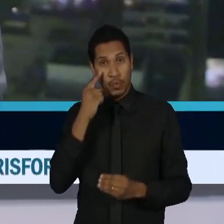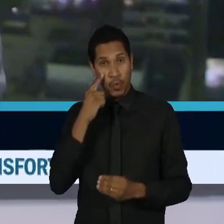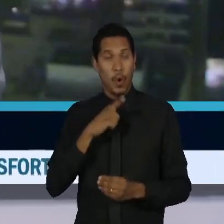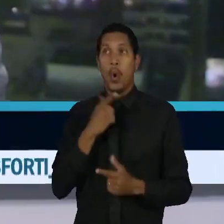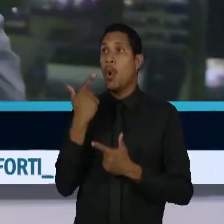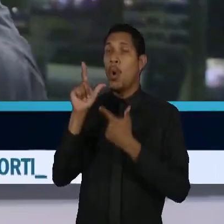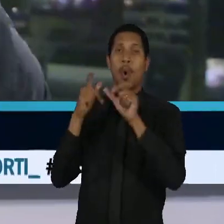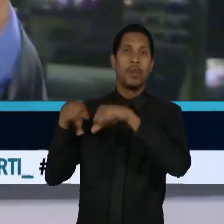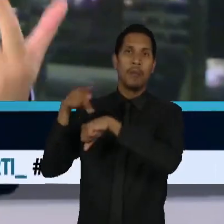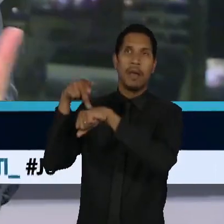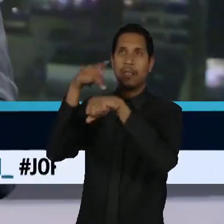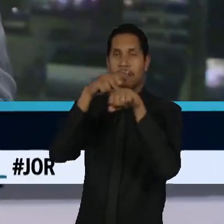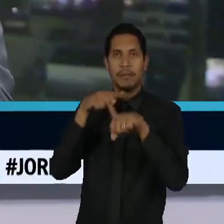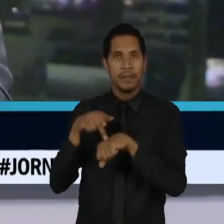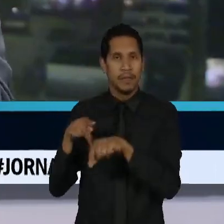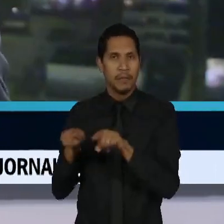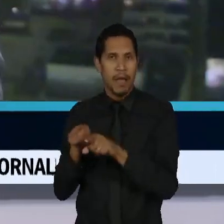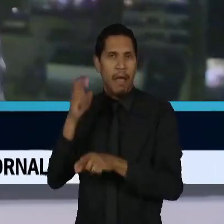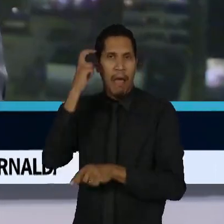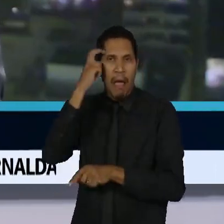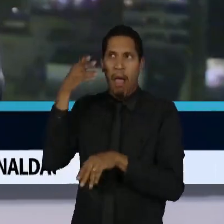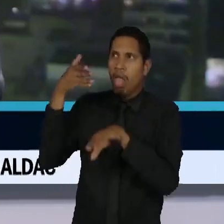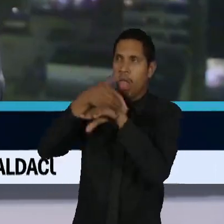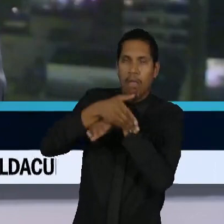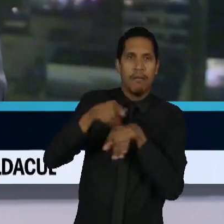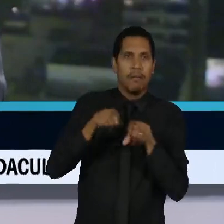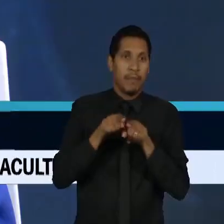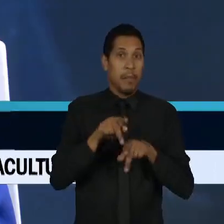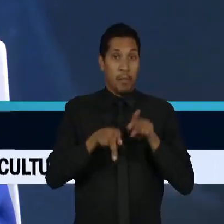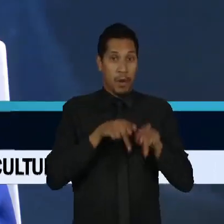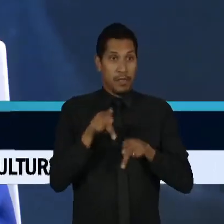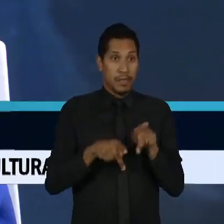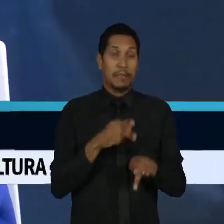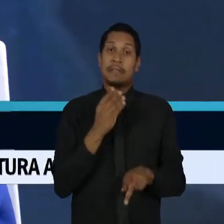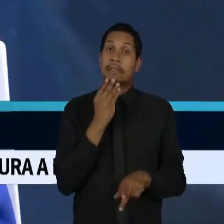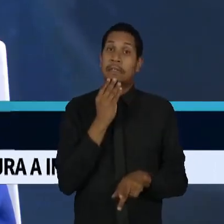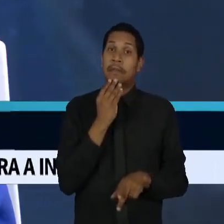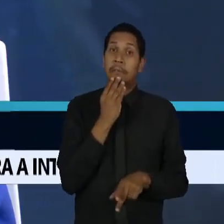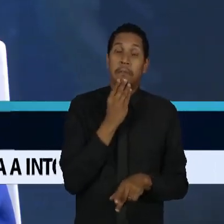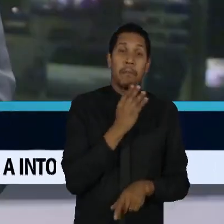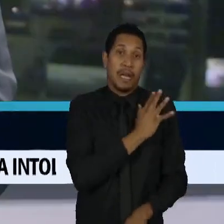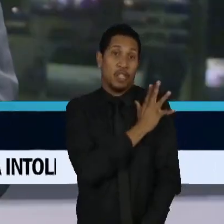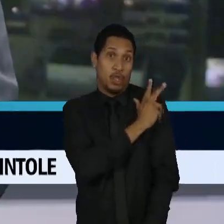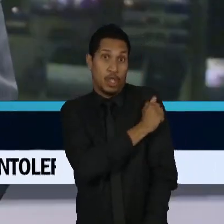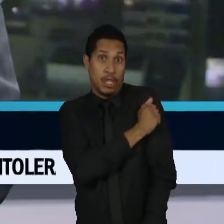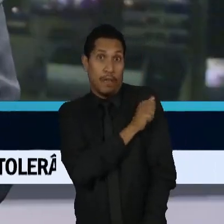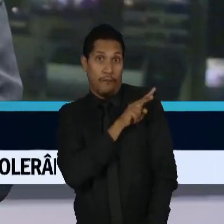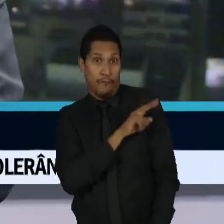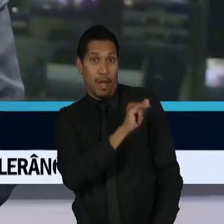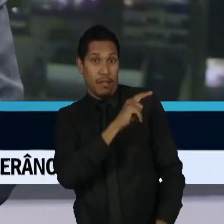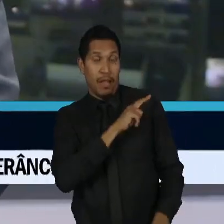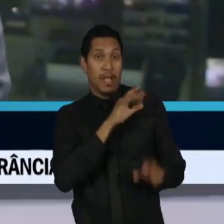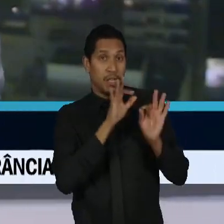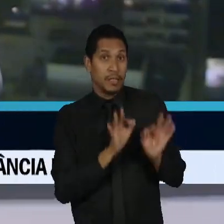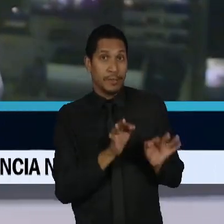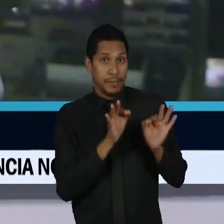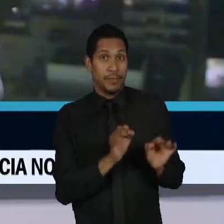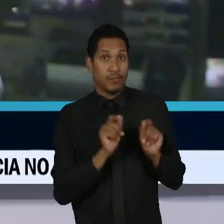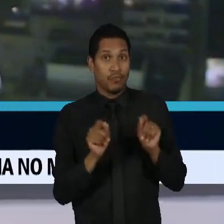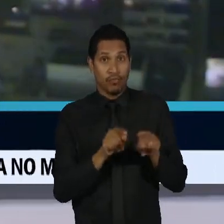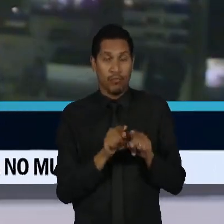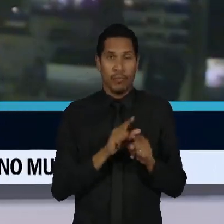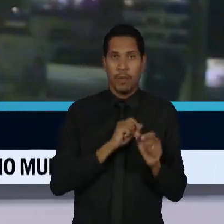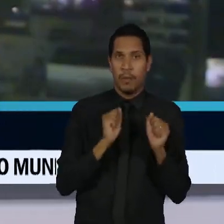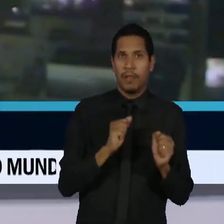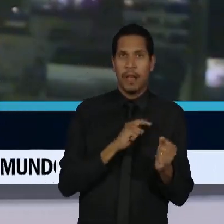de outros países árabes, de outros grupos, a própria população palestina vai entrar na história e aí a gente pode ter uma